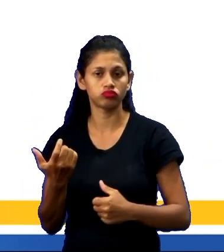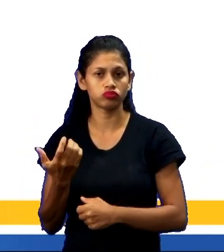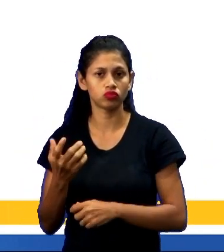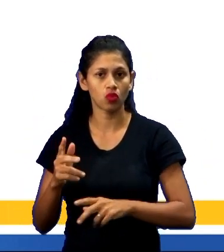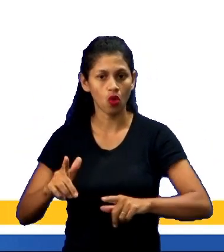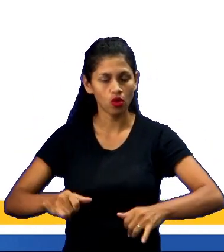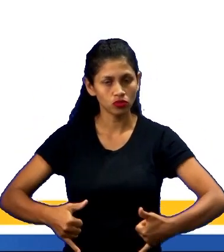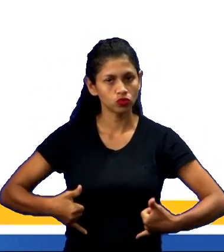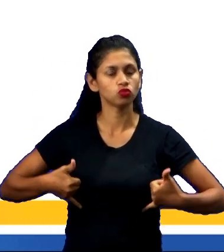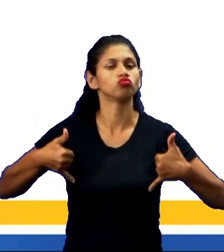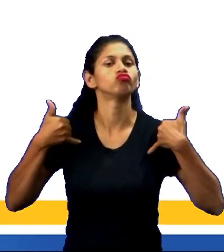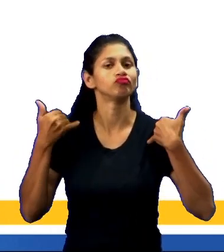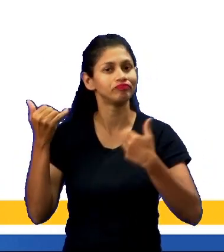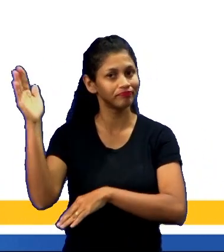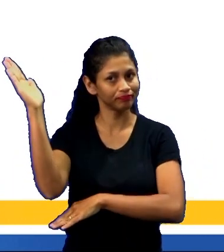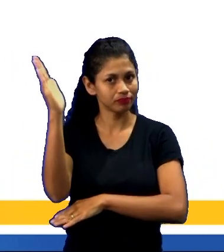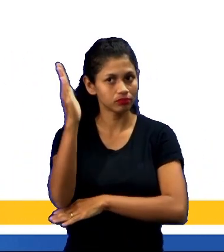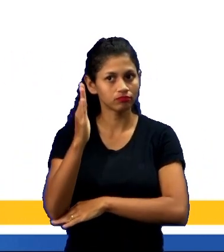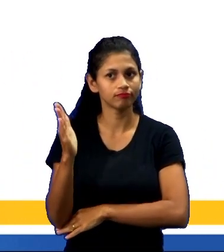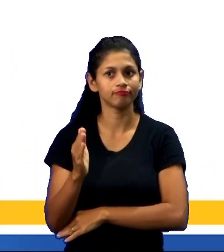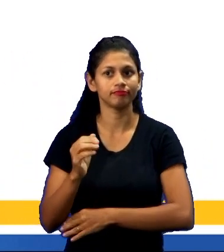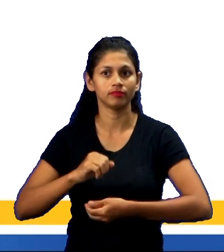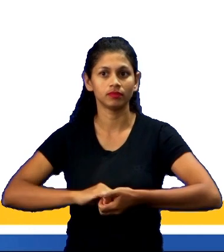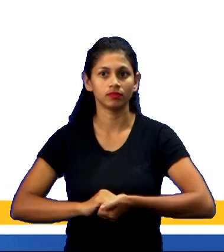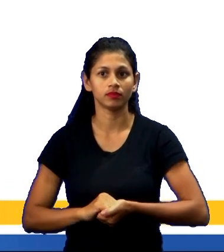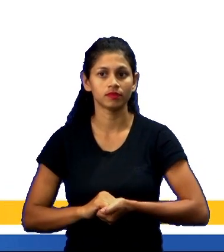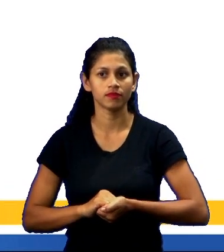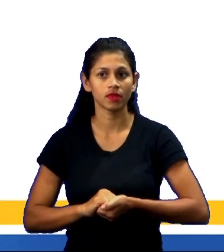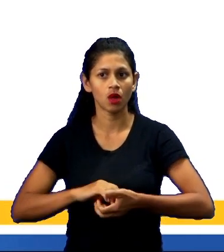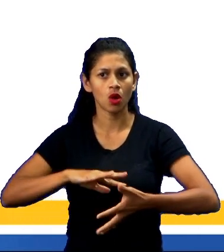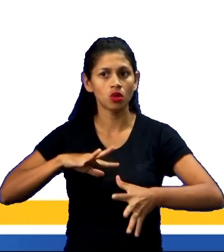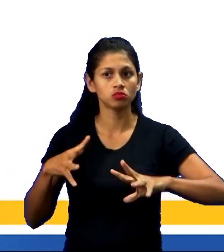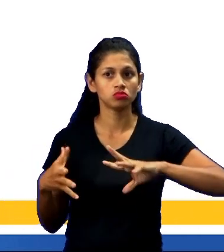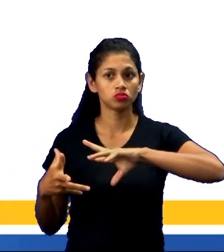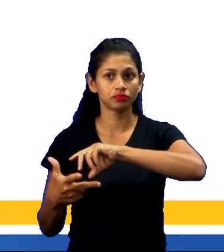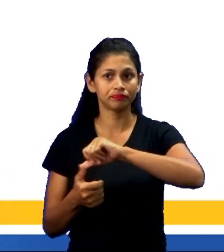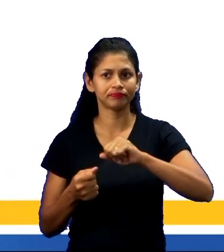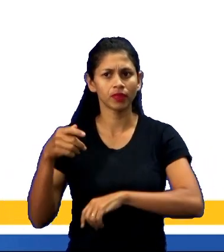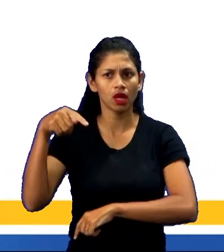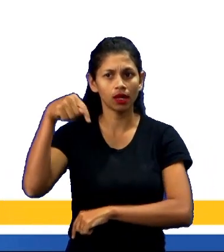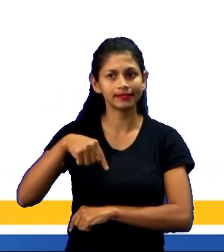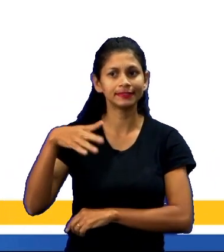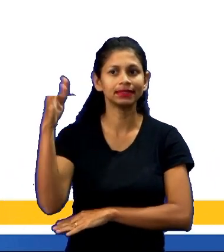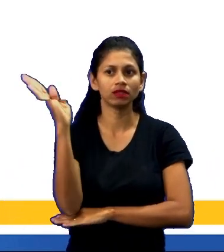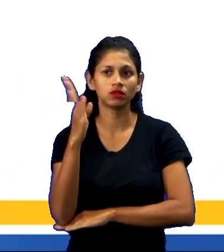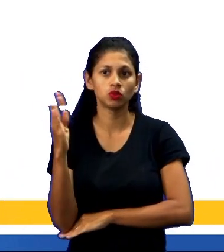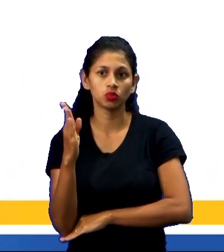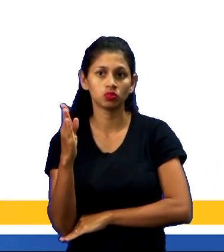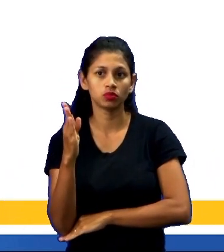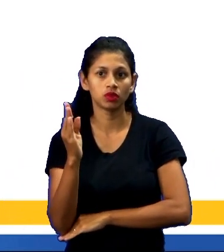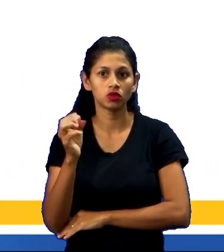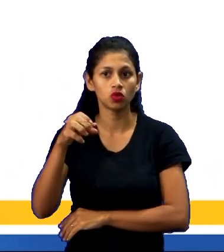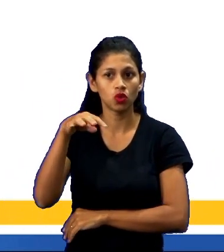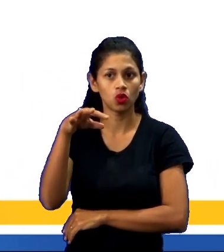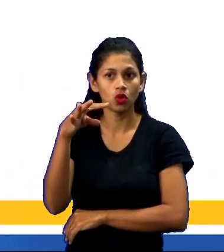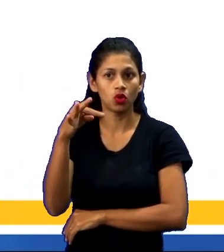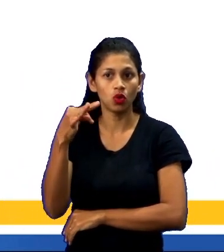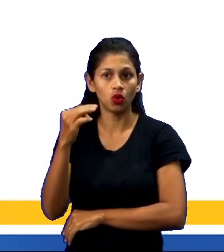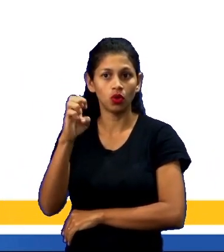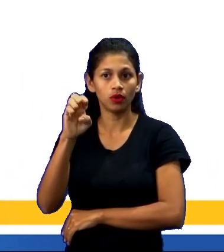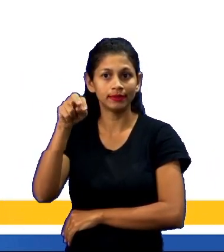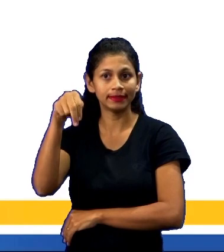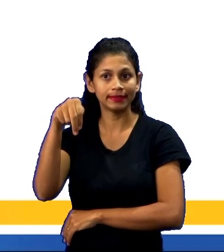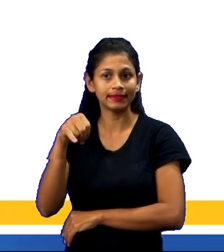disso, temos o tênis, o esporte individual mais famoso e praticado no mundo. No Brasil, o tênis cresceu e ganhou força com o jogador